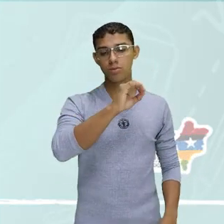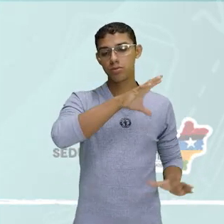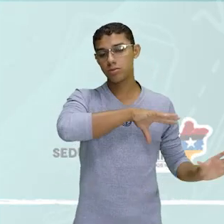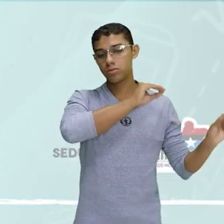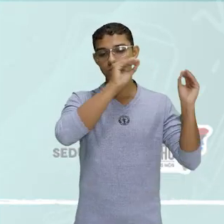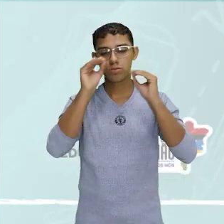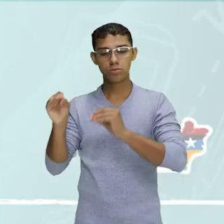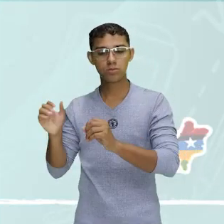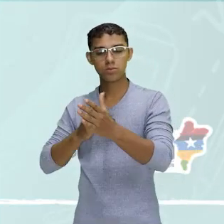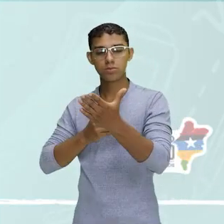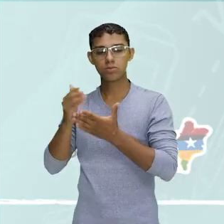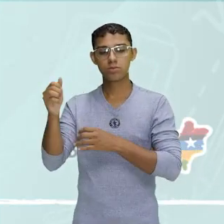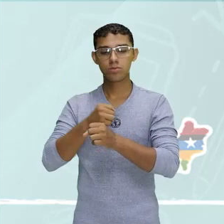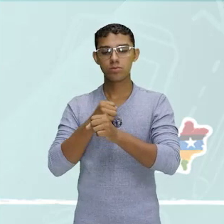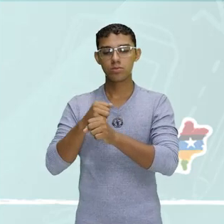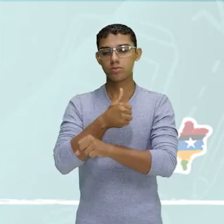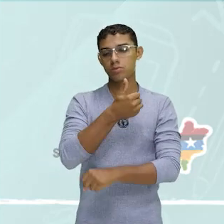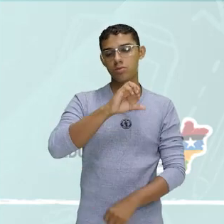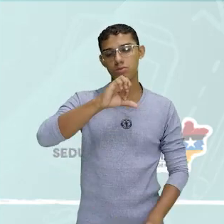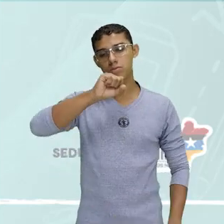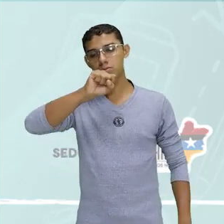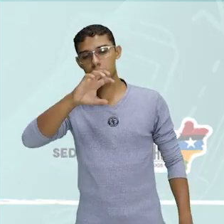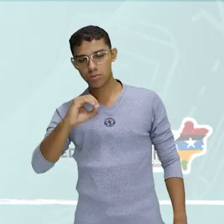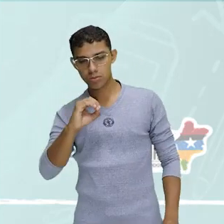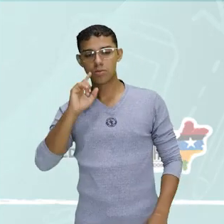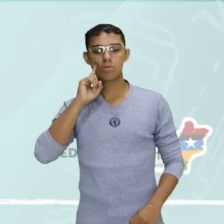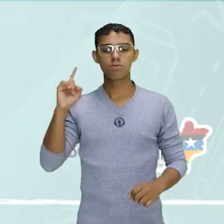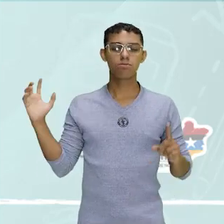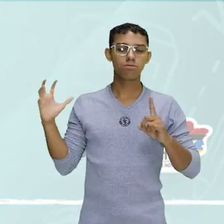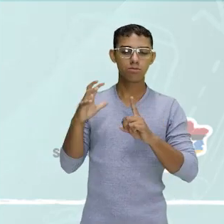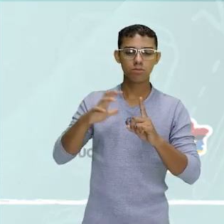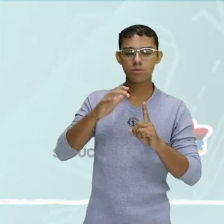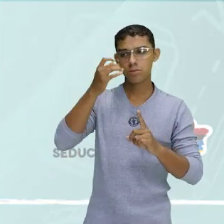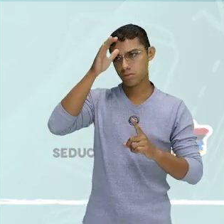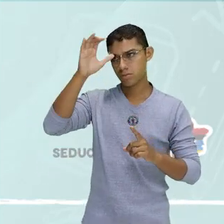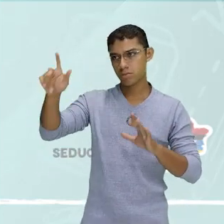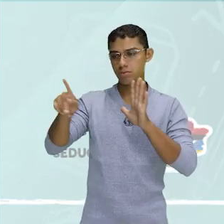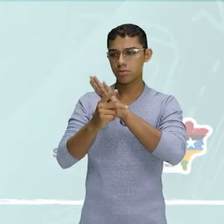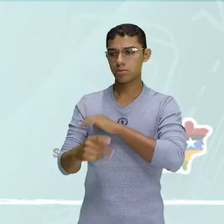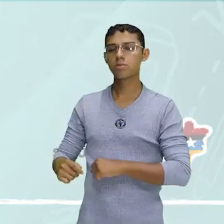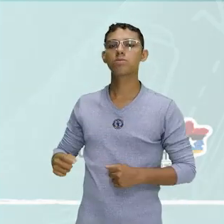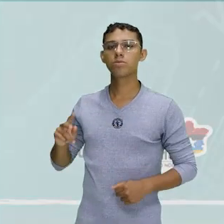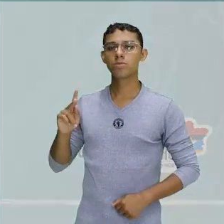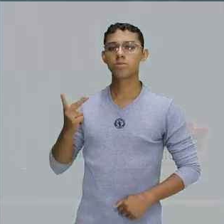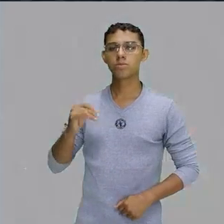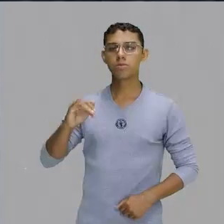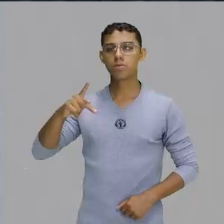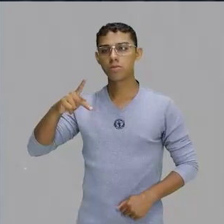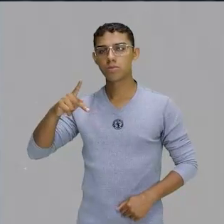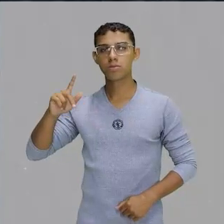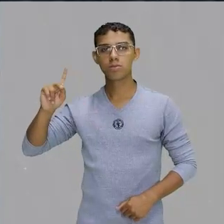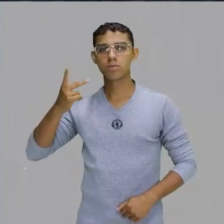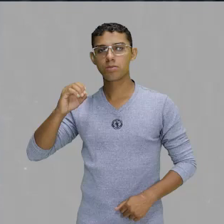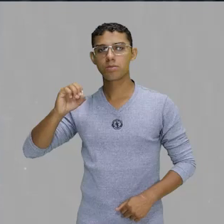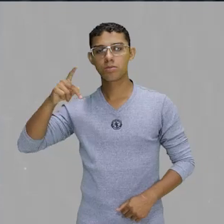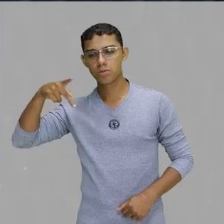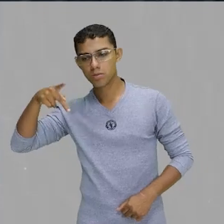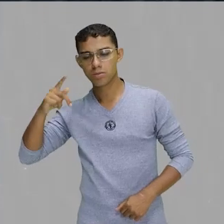mudou para Porto Rico e foi muito influenciado pela cultura do hip-hop, tá? Então,